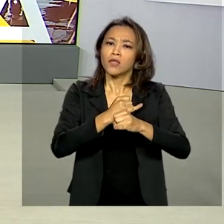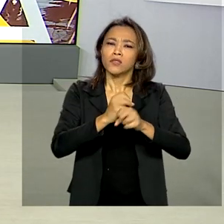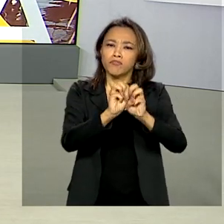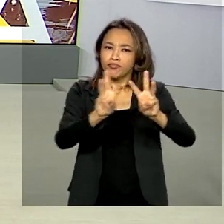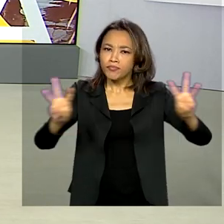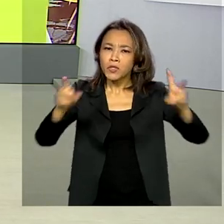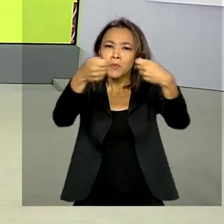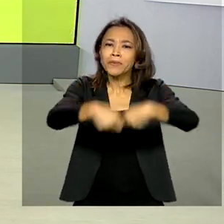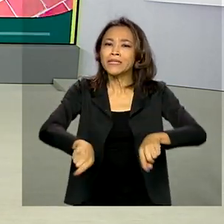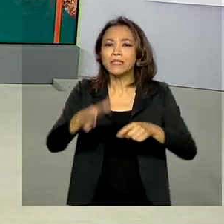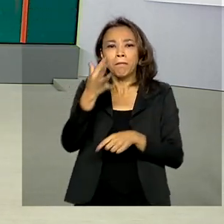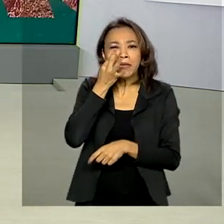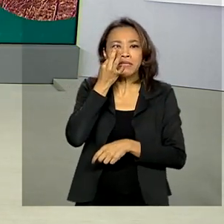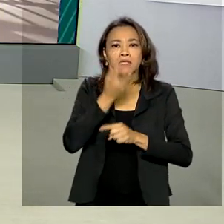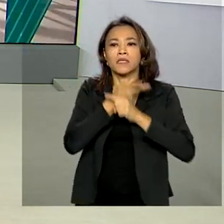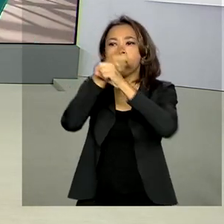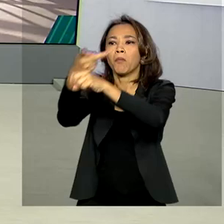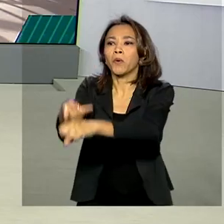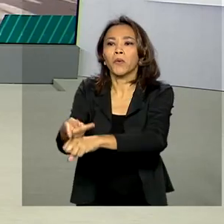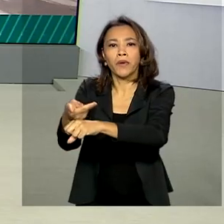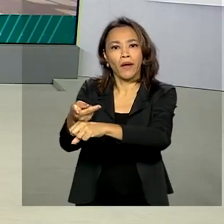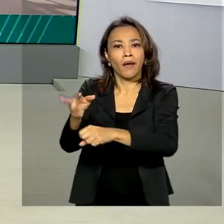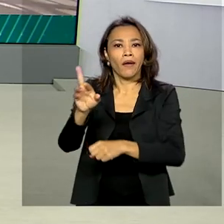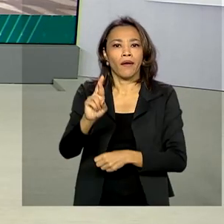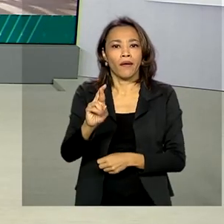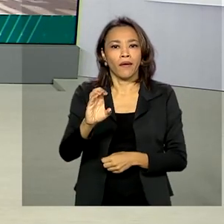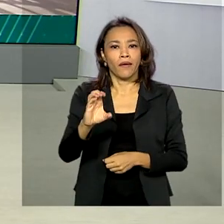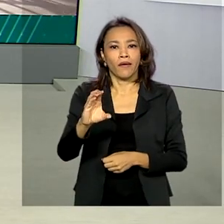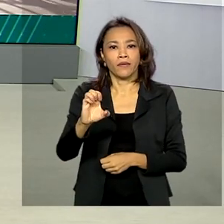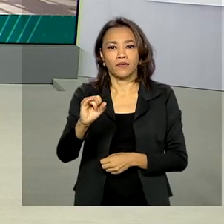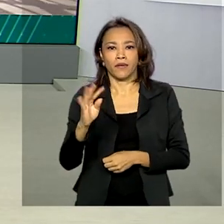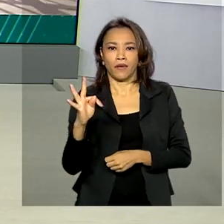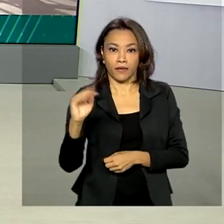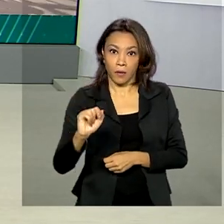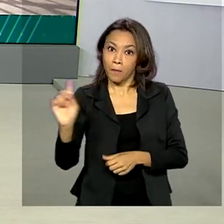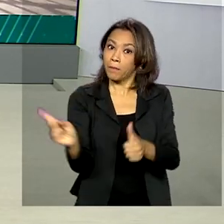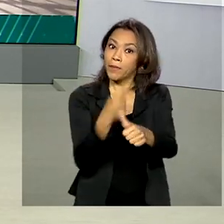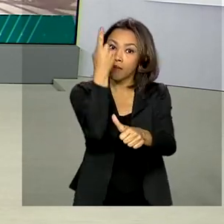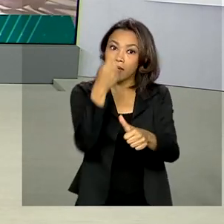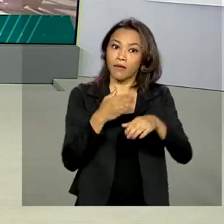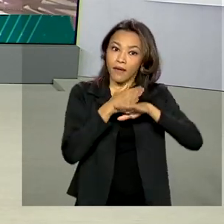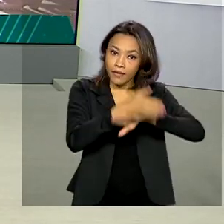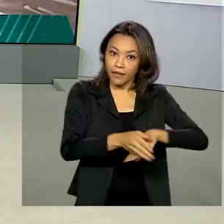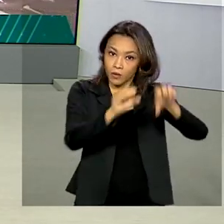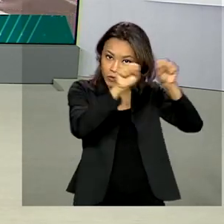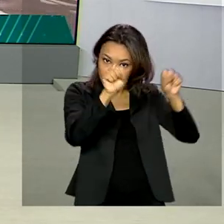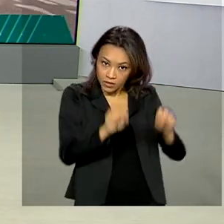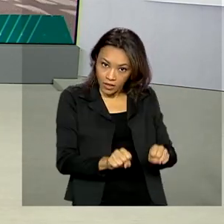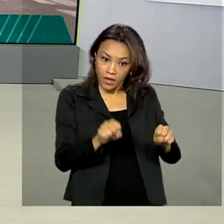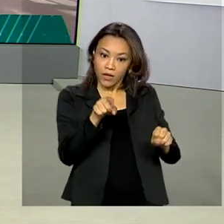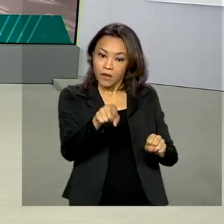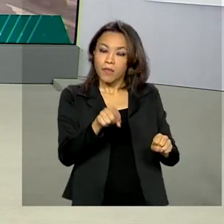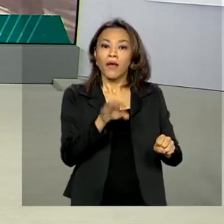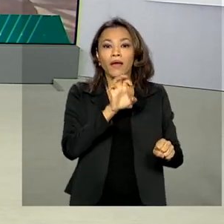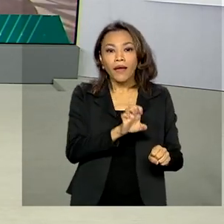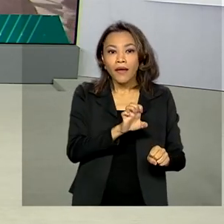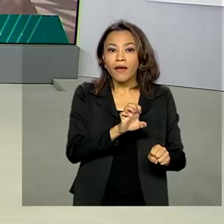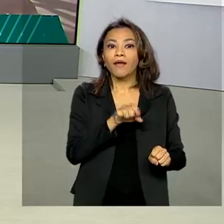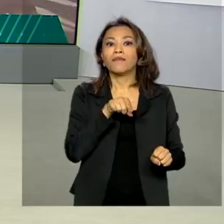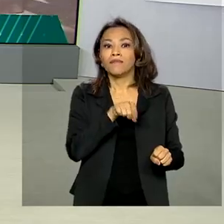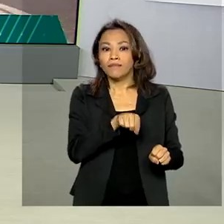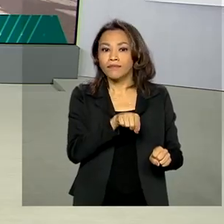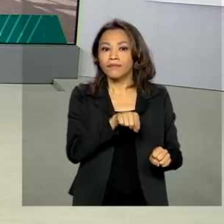unidade de atendimento da Receita Federal. O primeiro passo é acessar o sistema e-defesa para preencher o formulário de